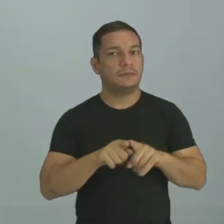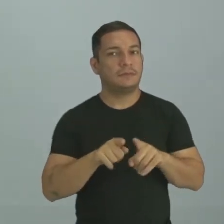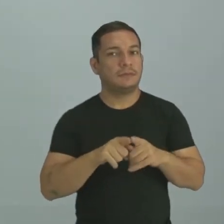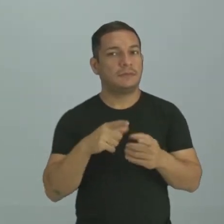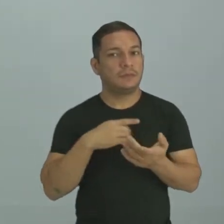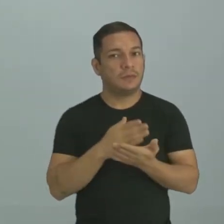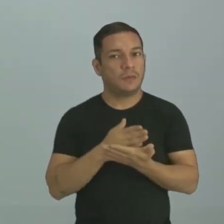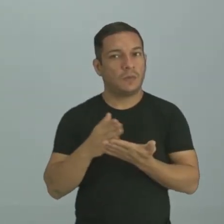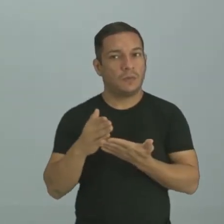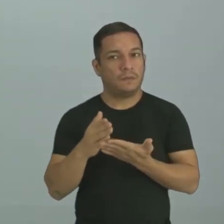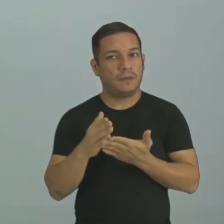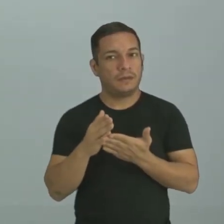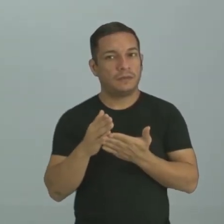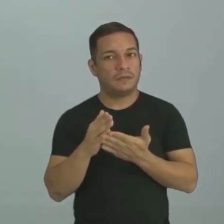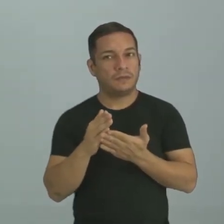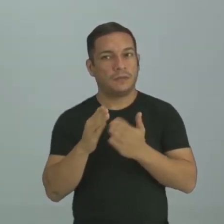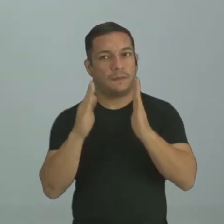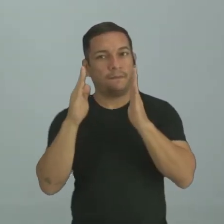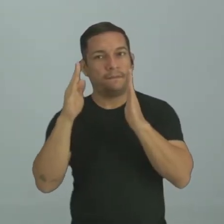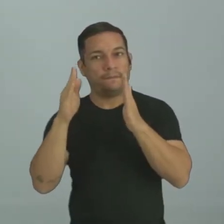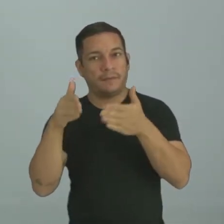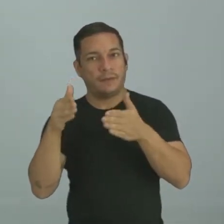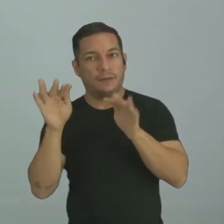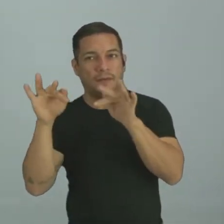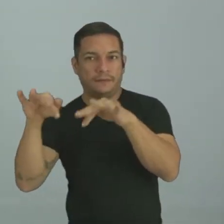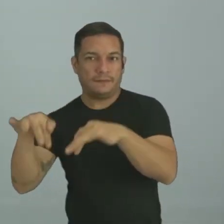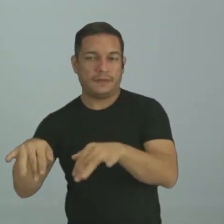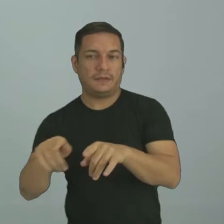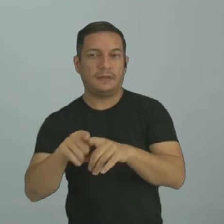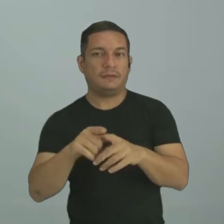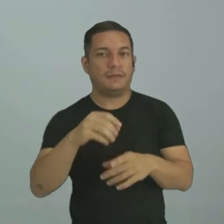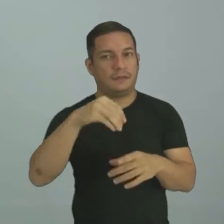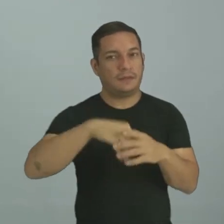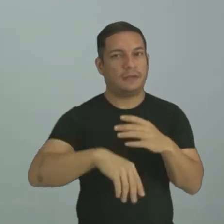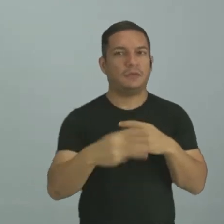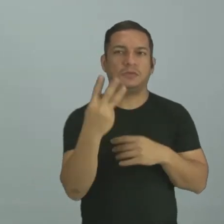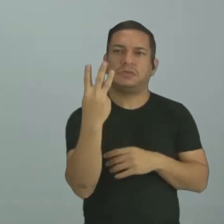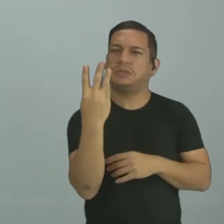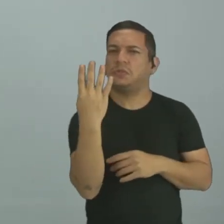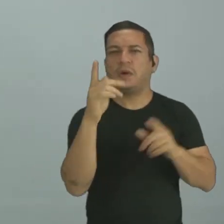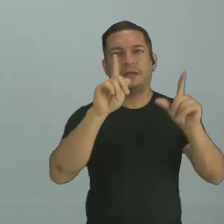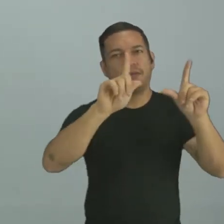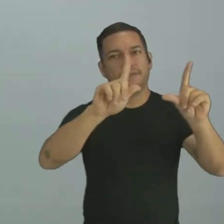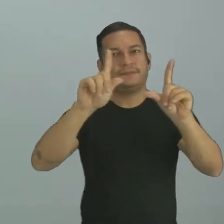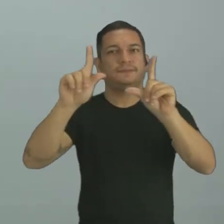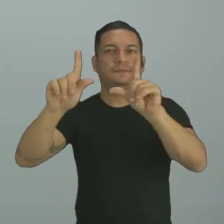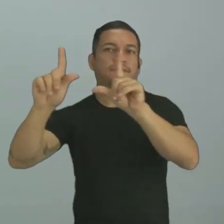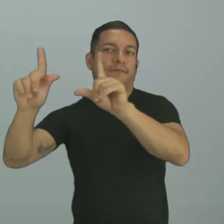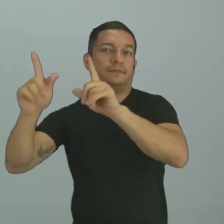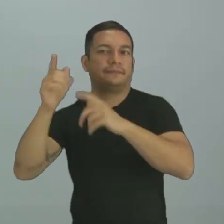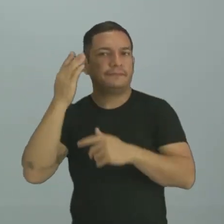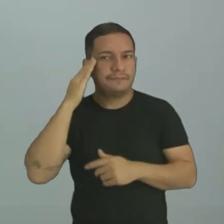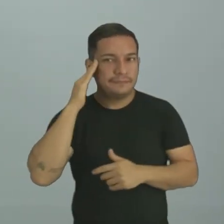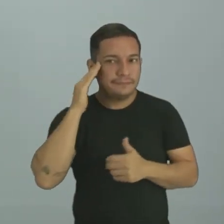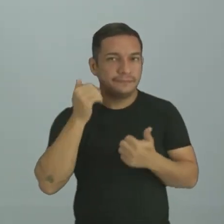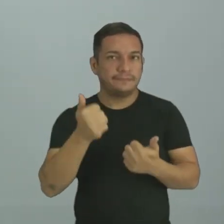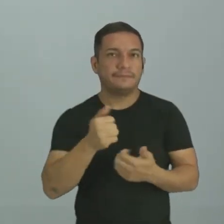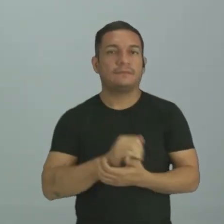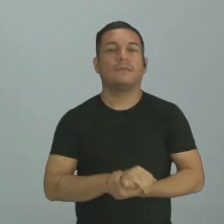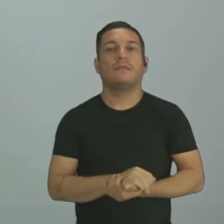começo, meio e fim dentro de três ou quatro quadrinhos, ok? Isso ficou entendido?